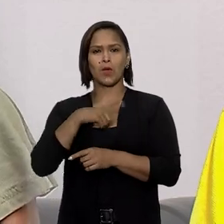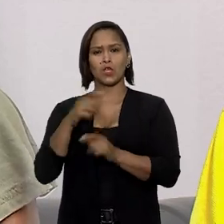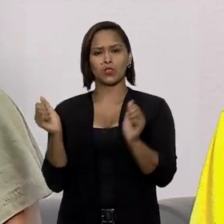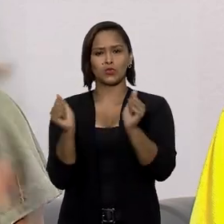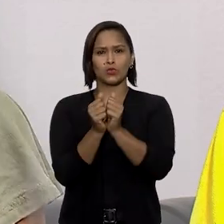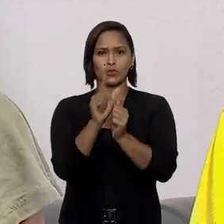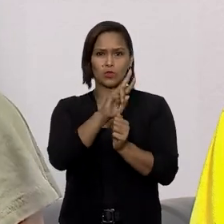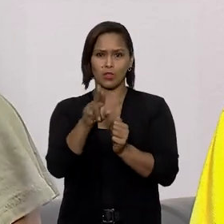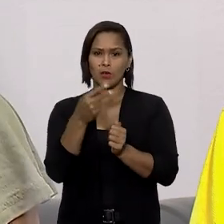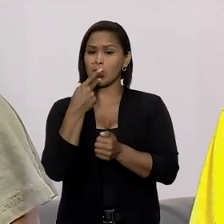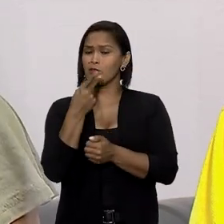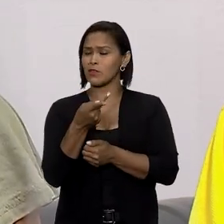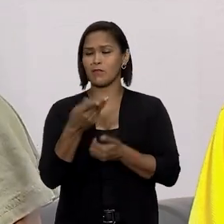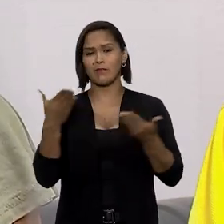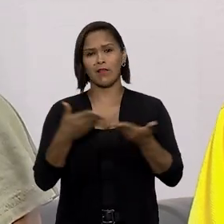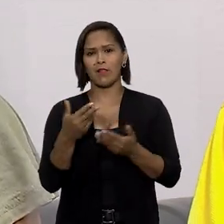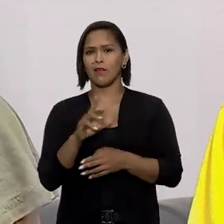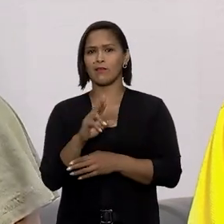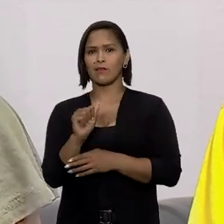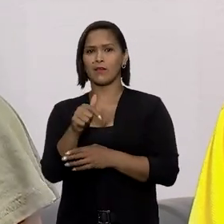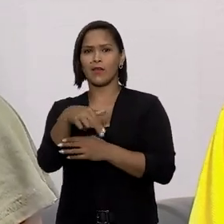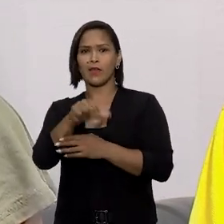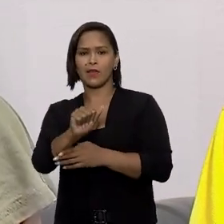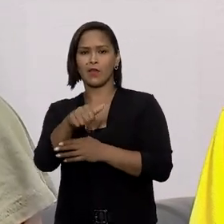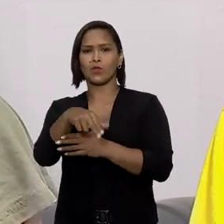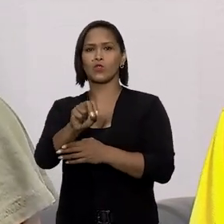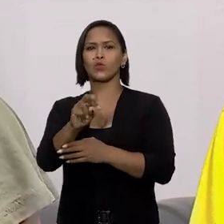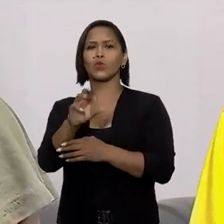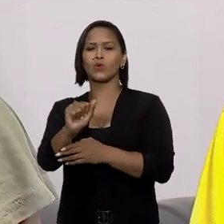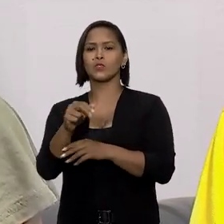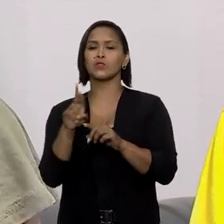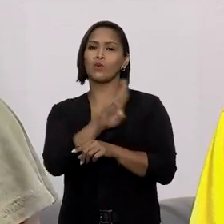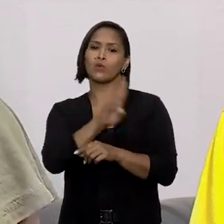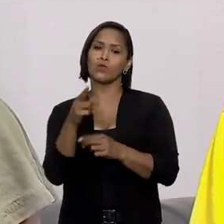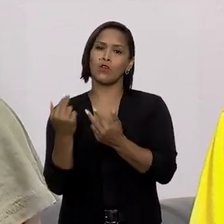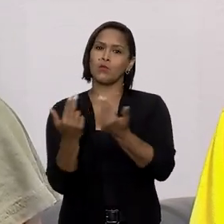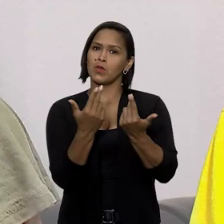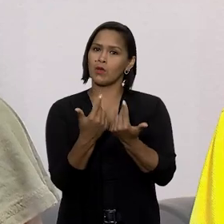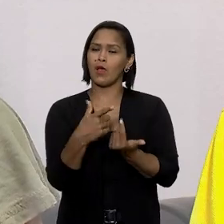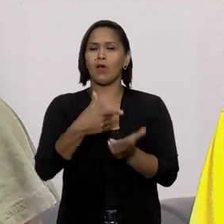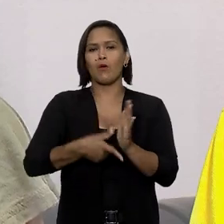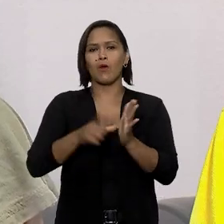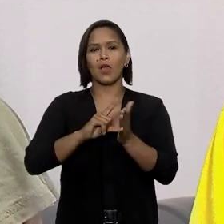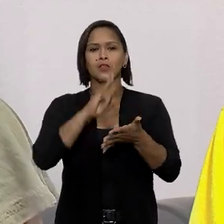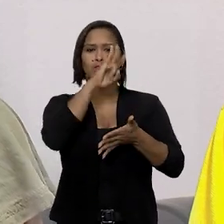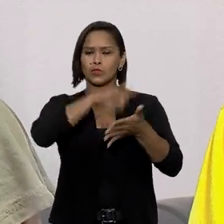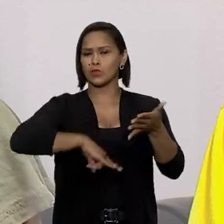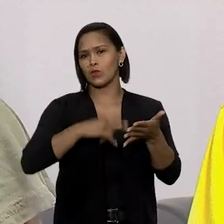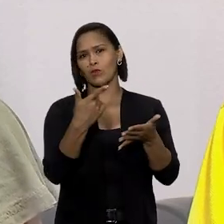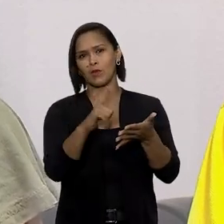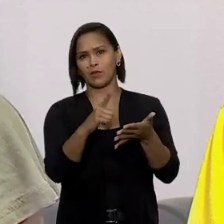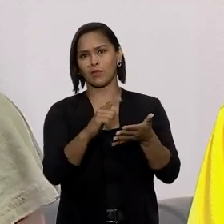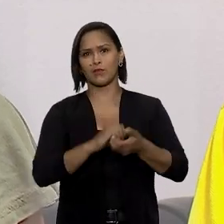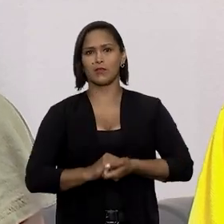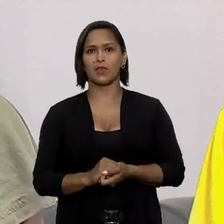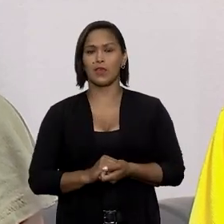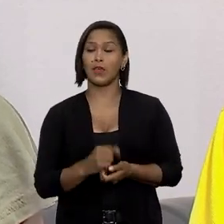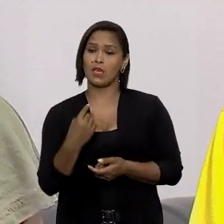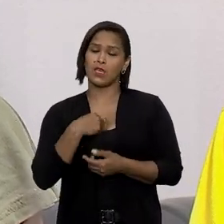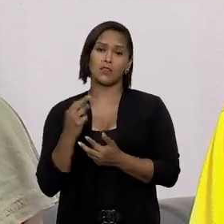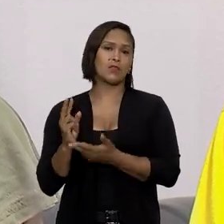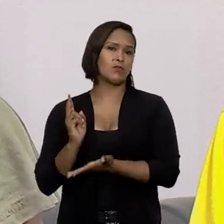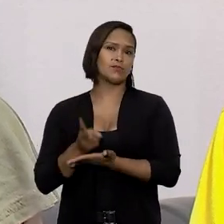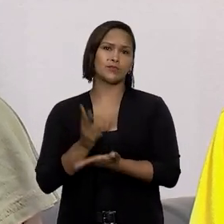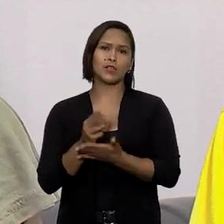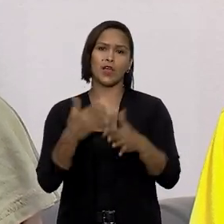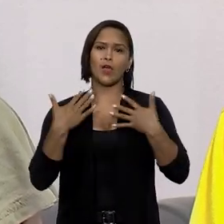falava que eu era Raquel Nunes. Eu já colocava o nome dele mesmo sem ter incertidão nenhuma. Então, para mim,